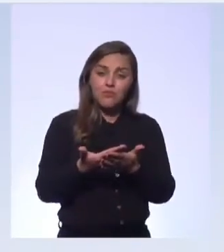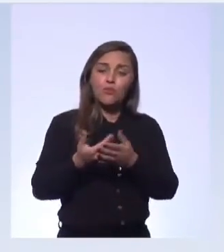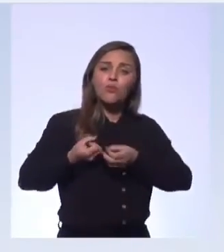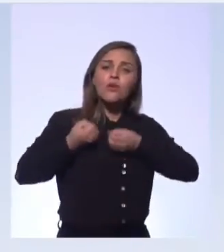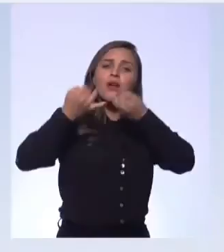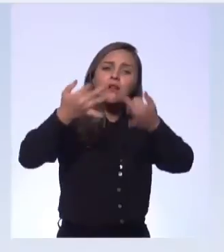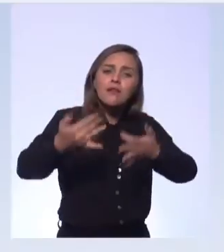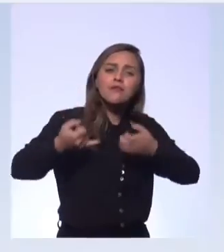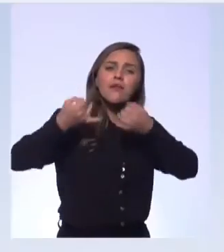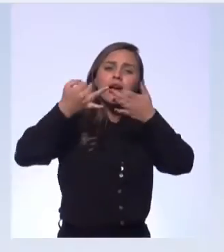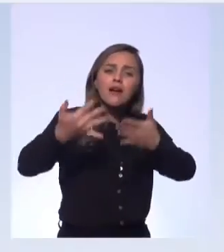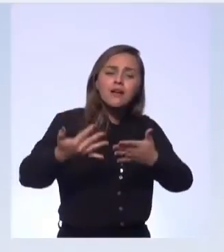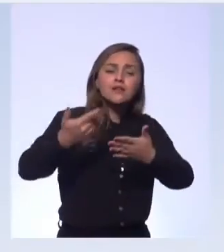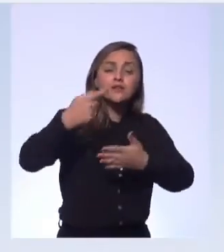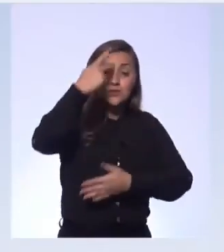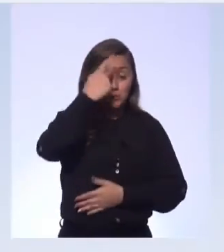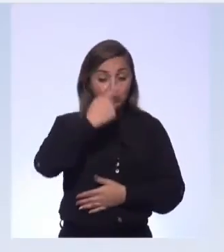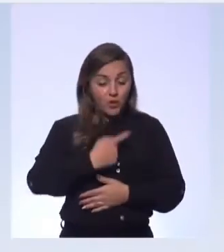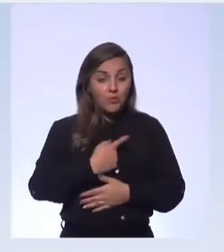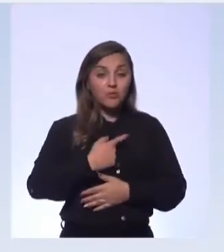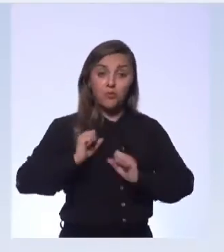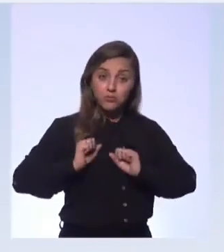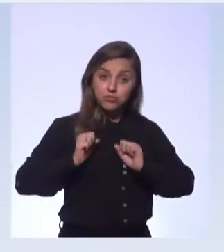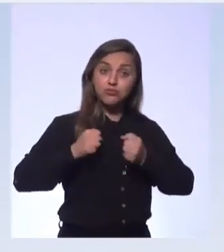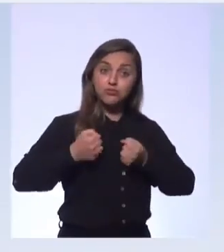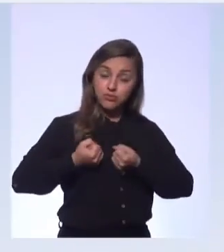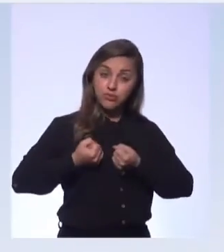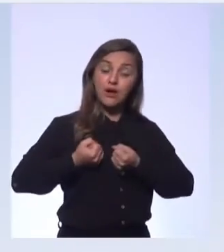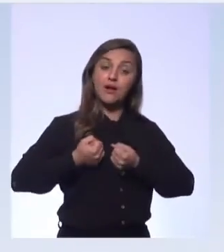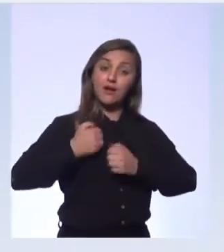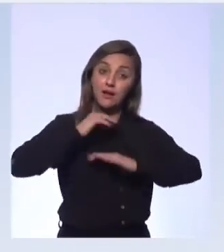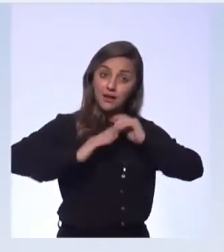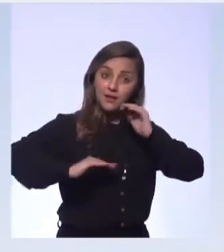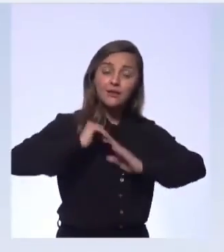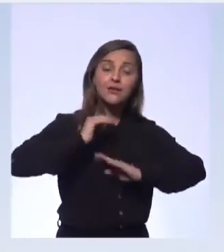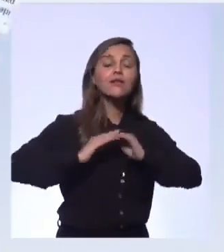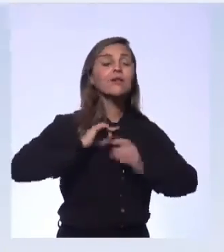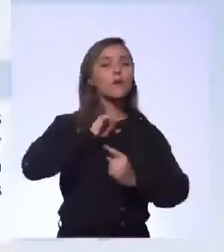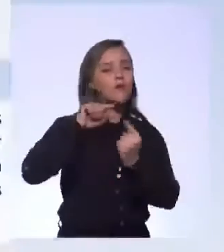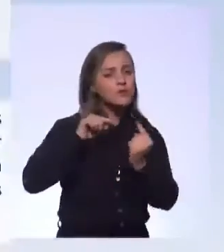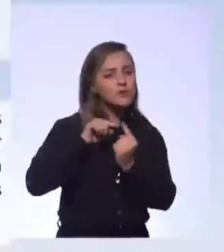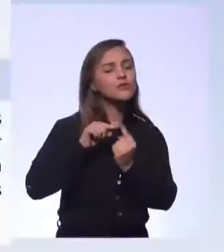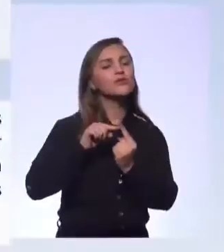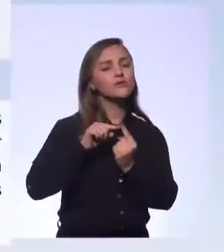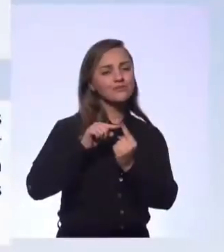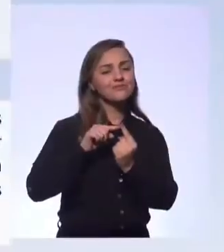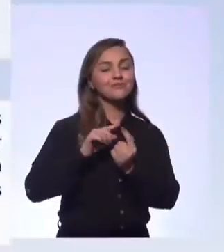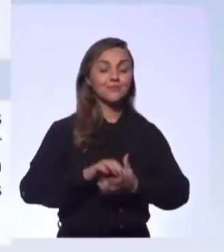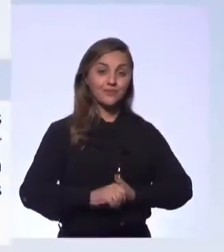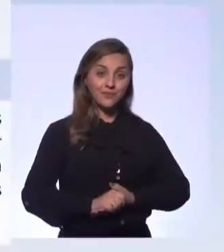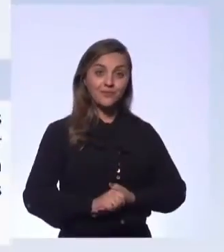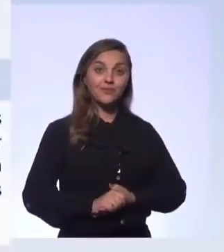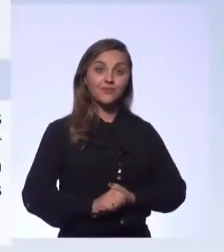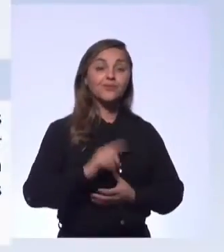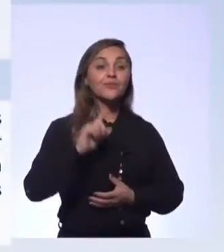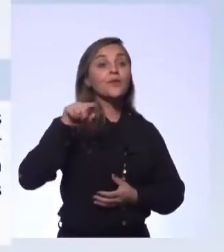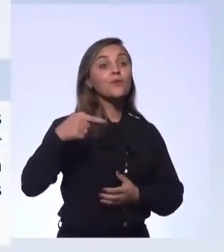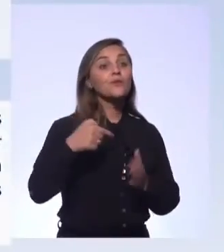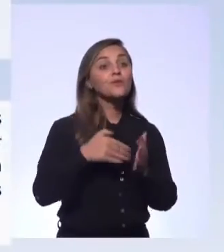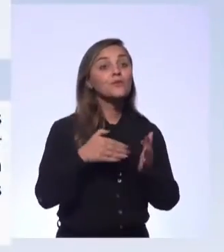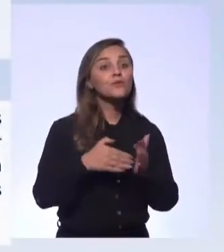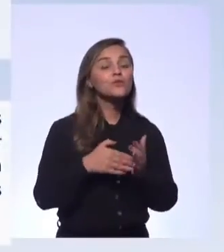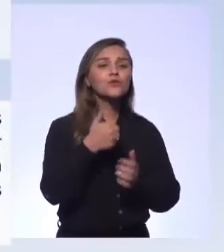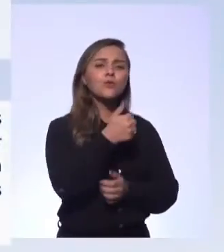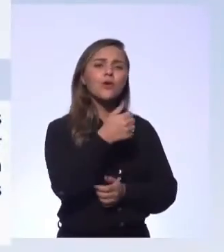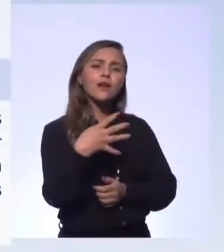em cima daquilo que ele tem, e, principalmente, agir em função de buscar todo esse objetivo. E o último bloco das perguntas